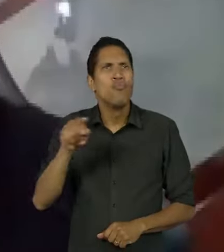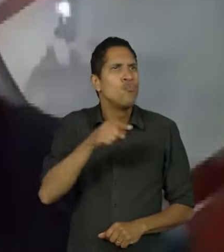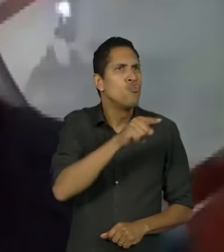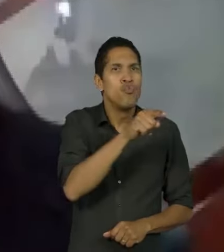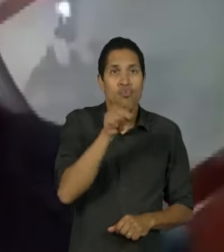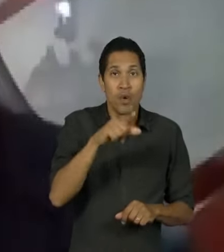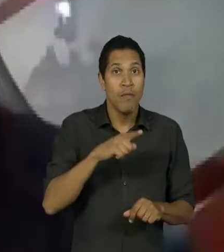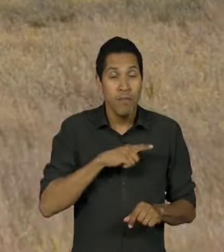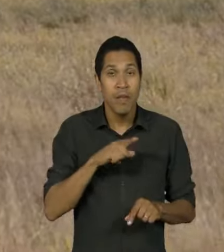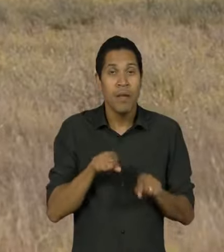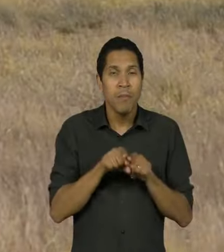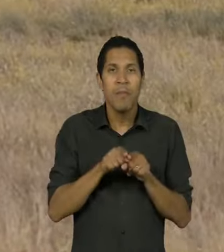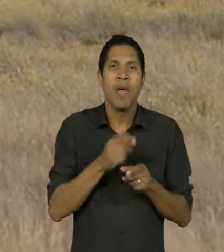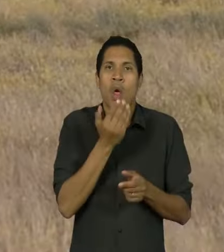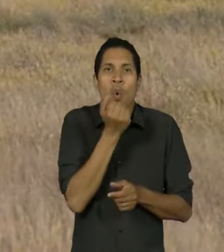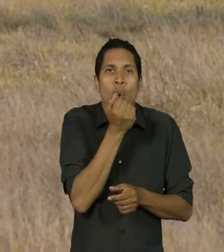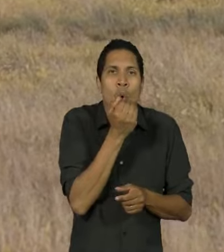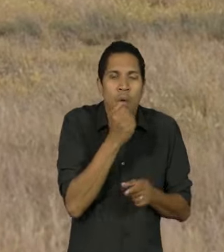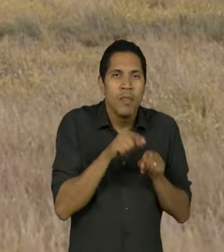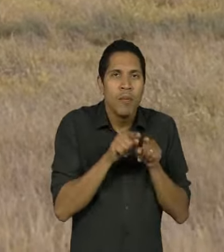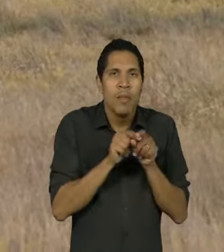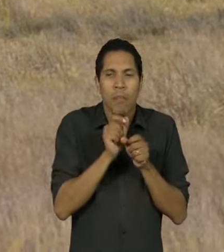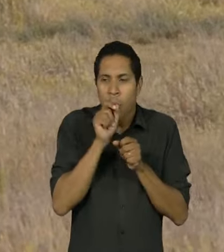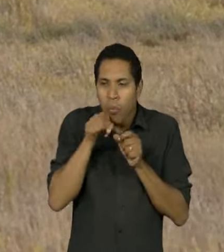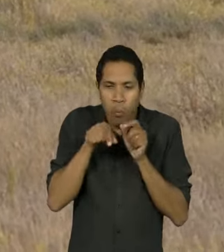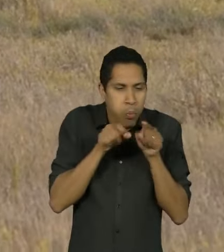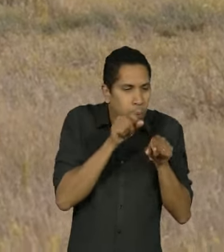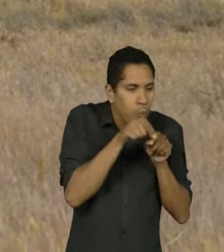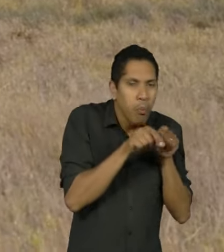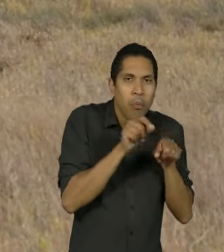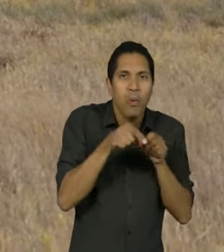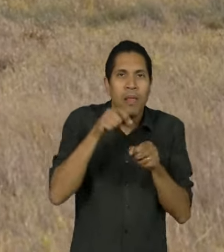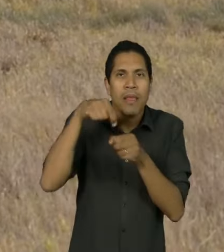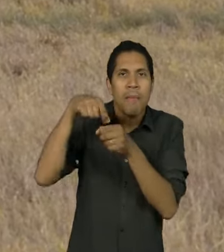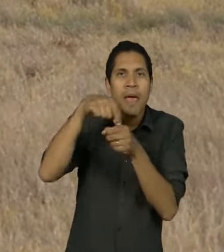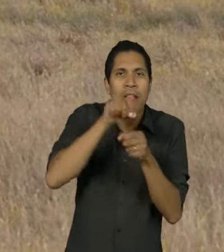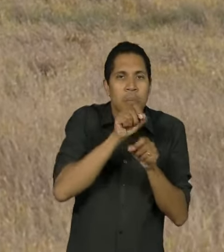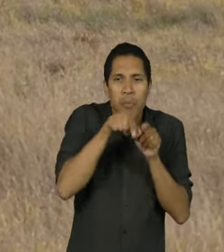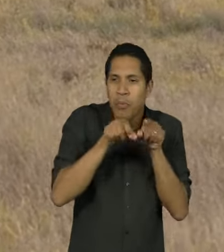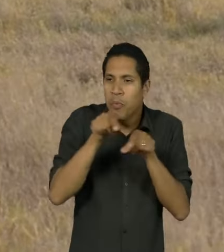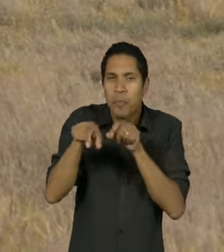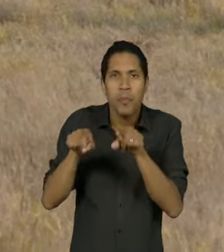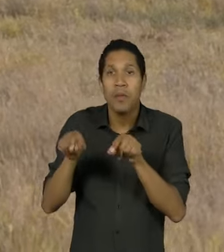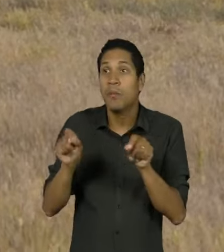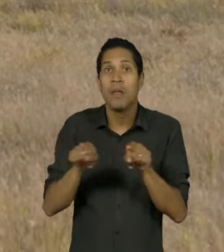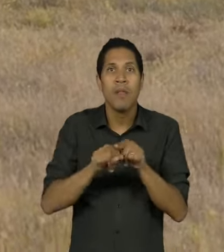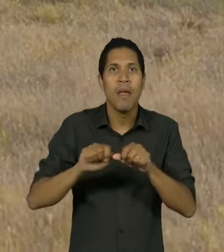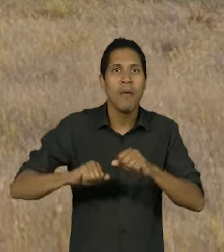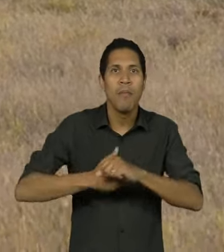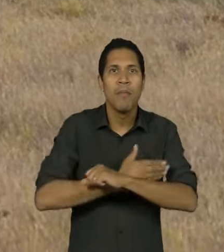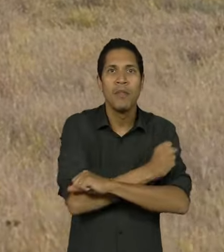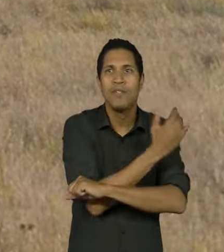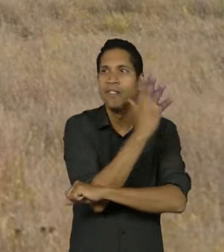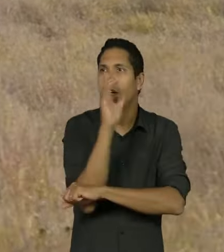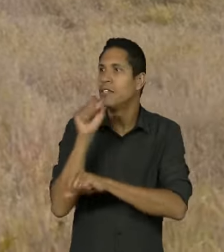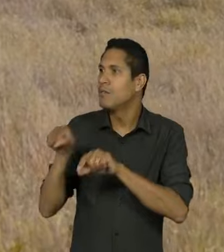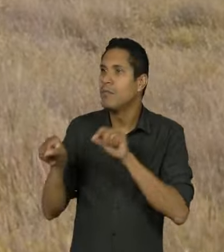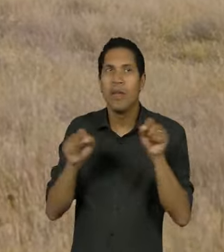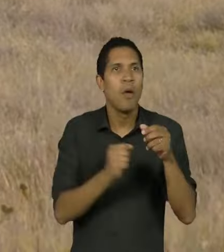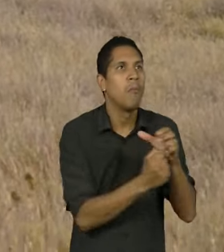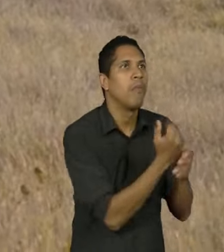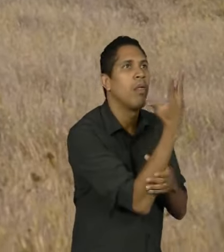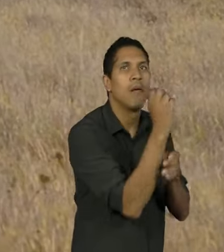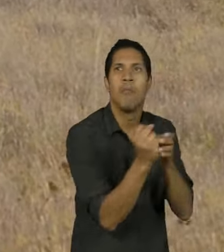dispersando essas sementes levando biodiversidade Então é bem importante da gente saber que uma floresta com anta